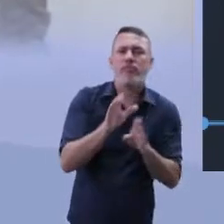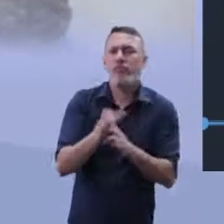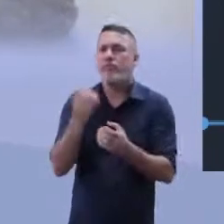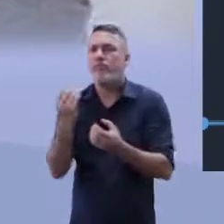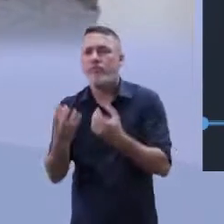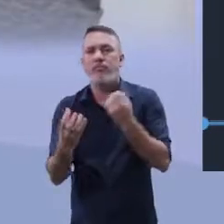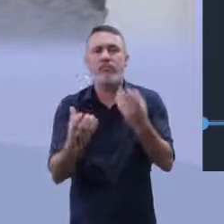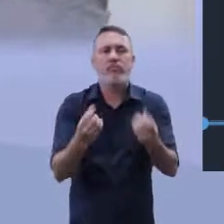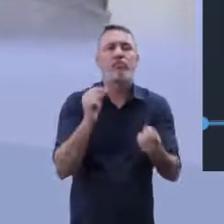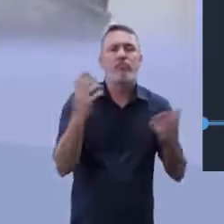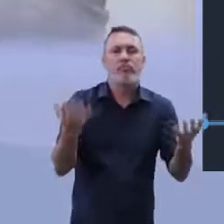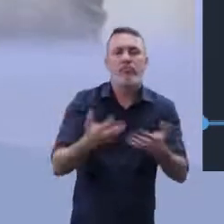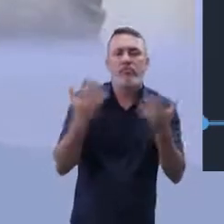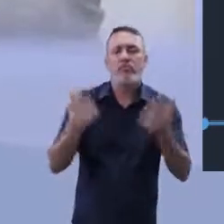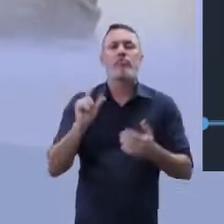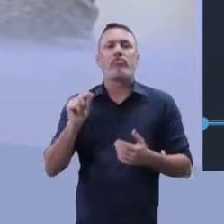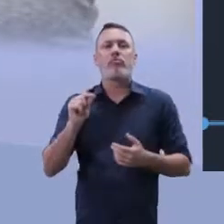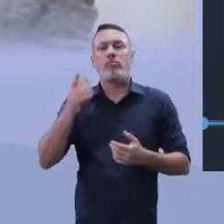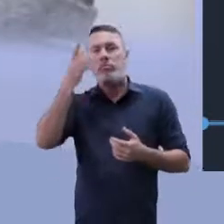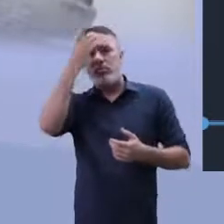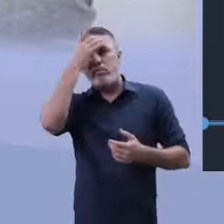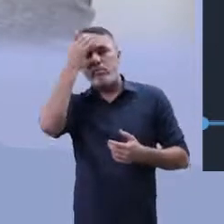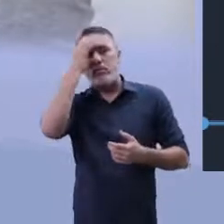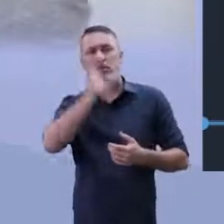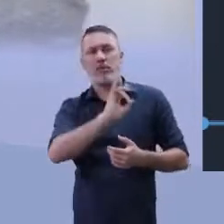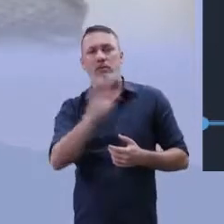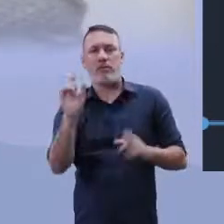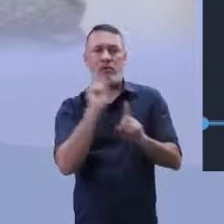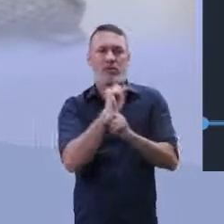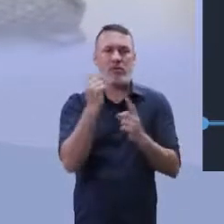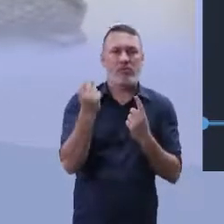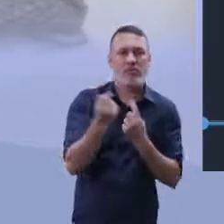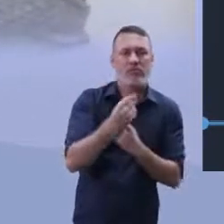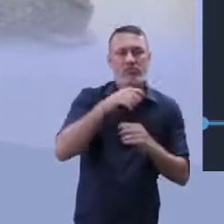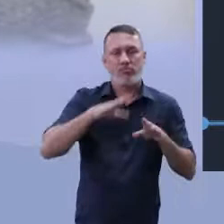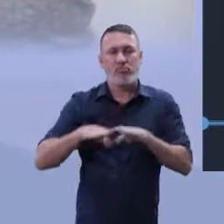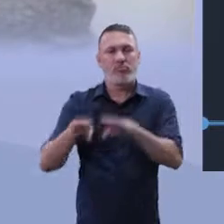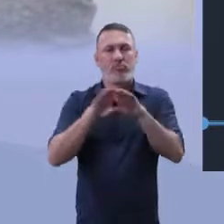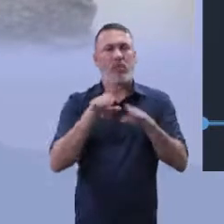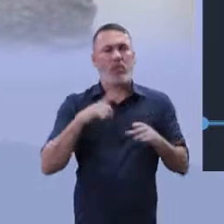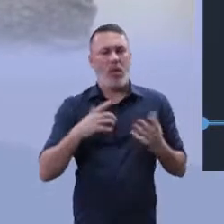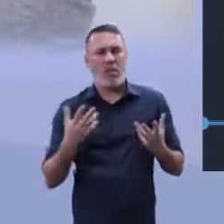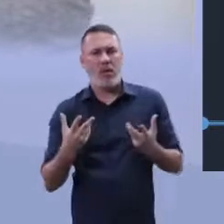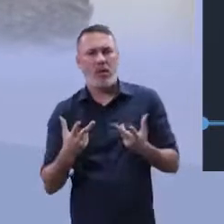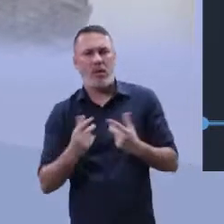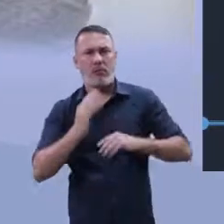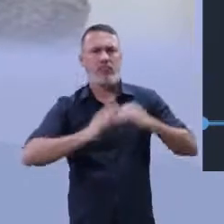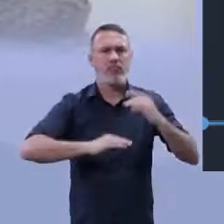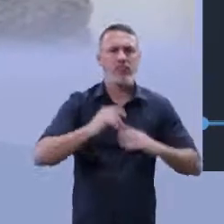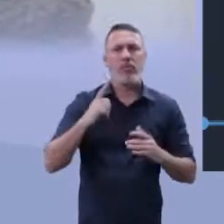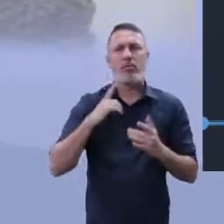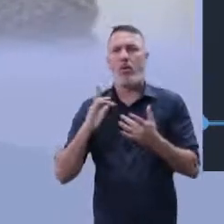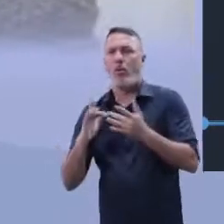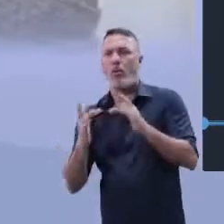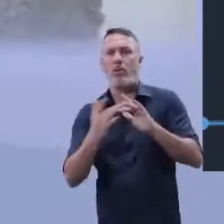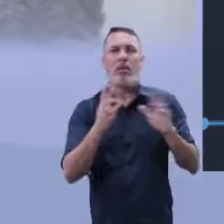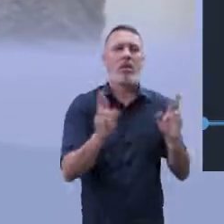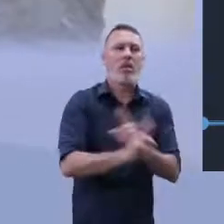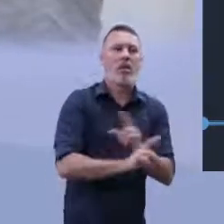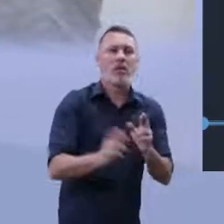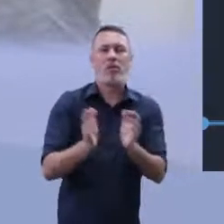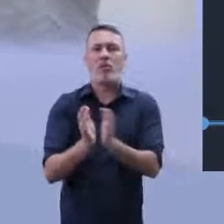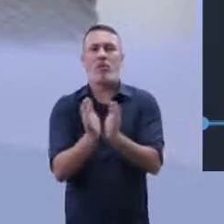essenciais ao indivíduo, né? A toda a nossa sociedade, à resiliência, à habilidade de trabalhar em grupo,